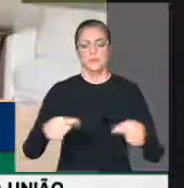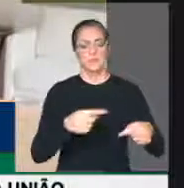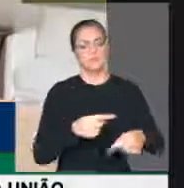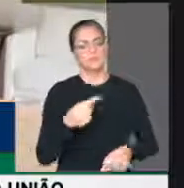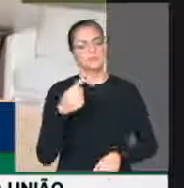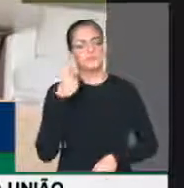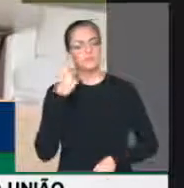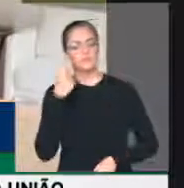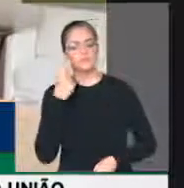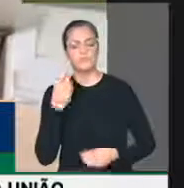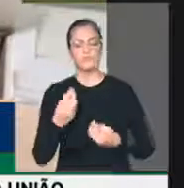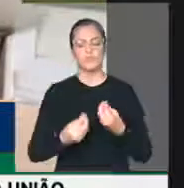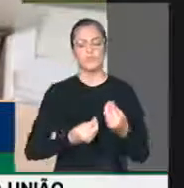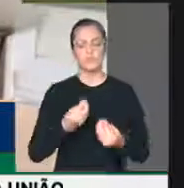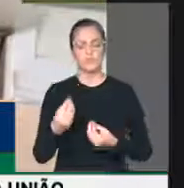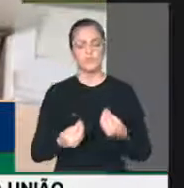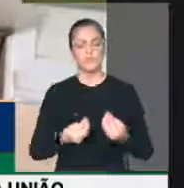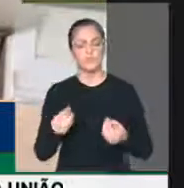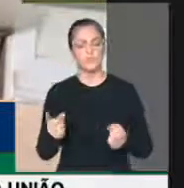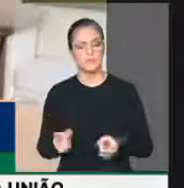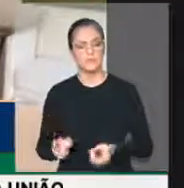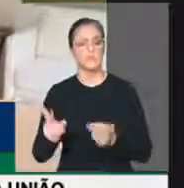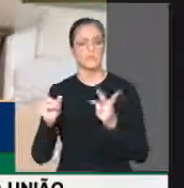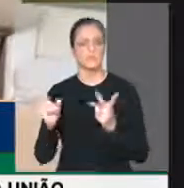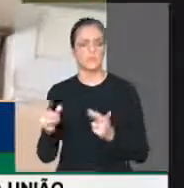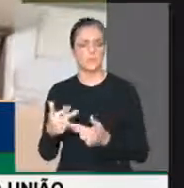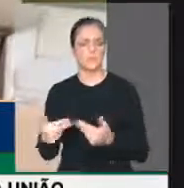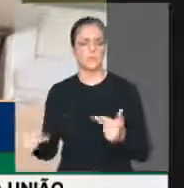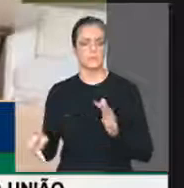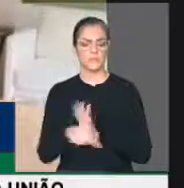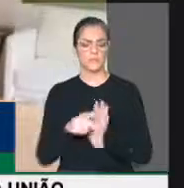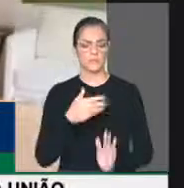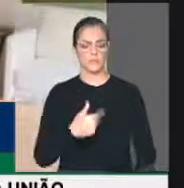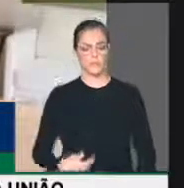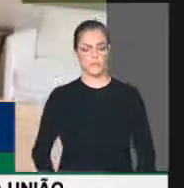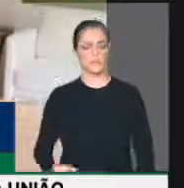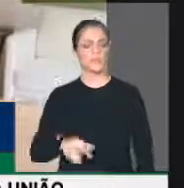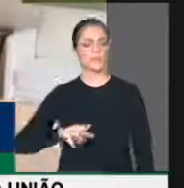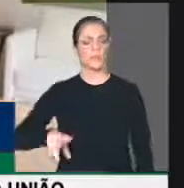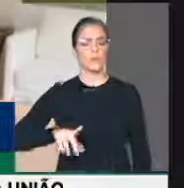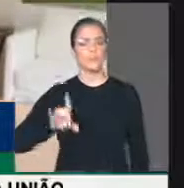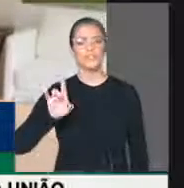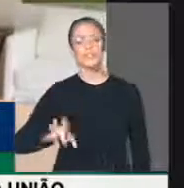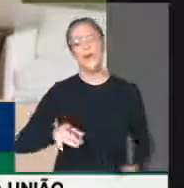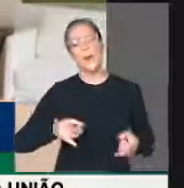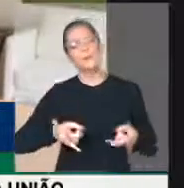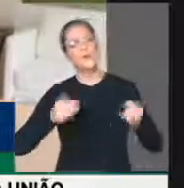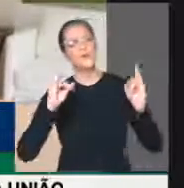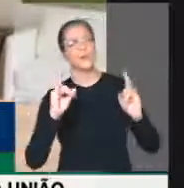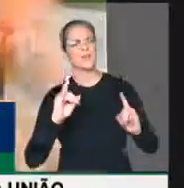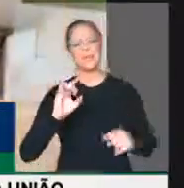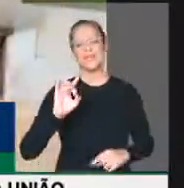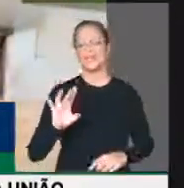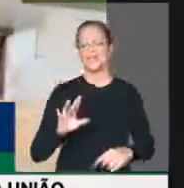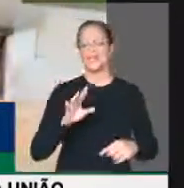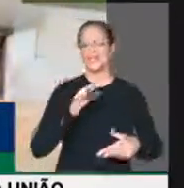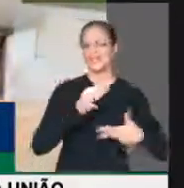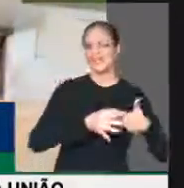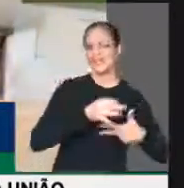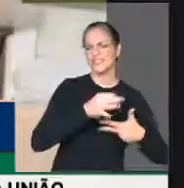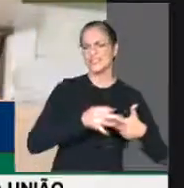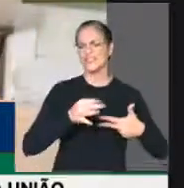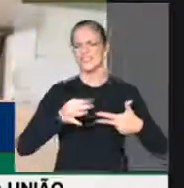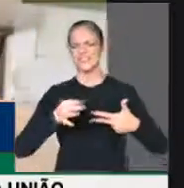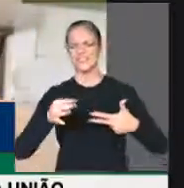a possibilidade de vender imóveis públicos. E aqui não se trata apenas de apartamento ou de gente do Poder Judiciário ou do Poder